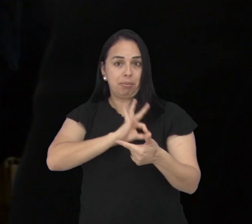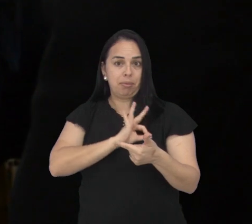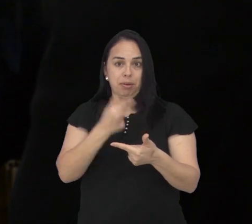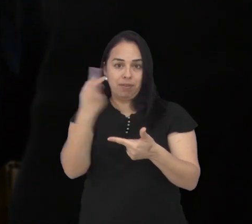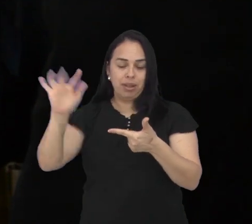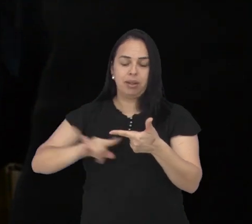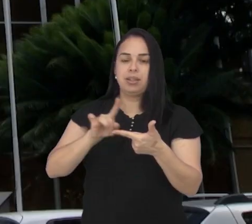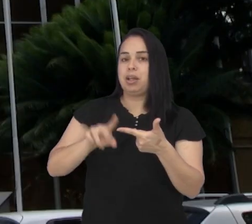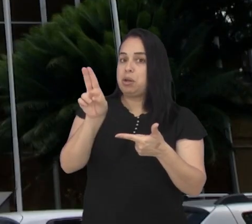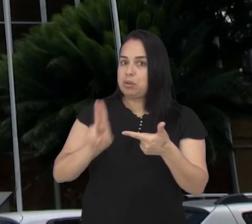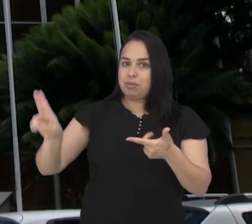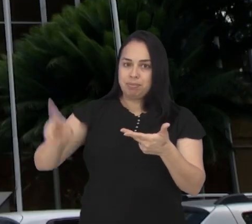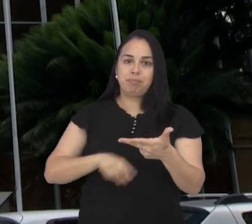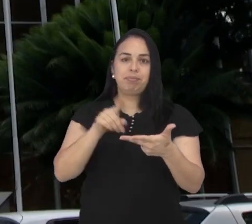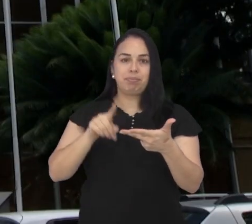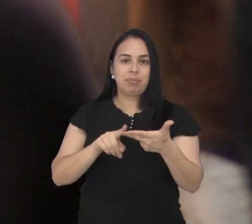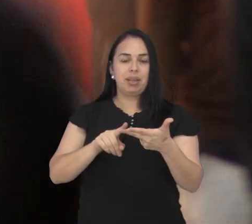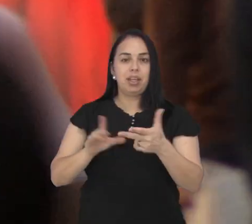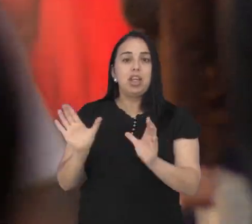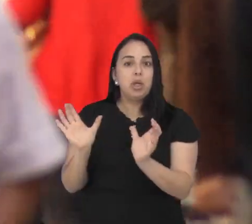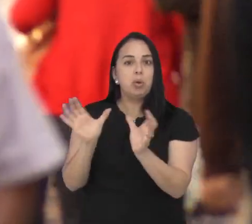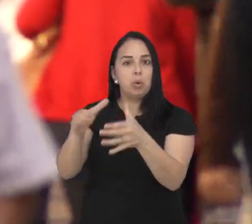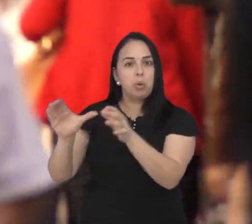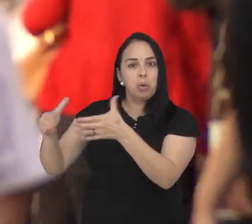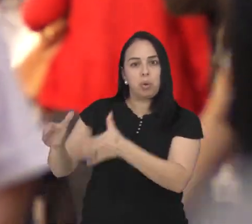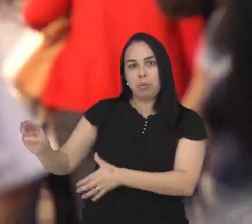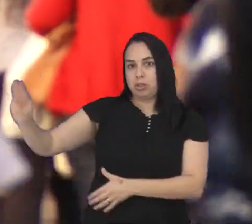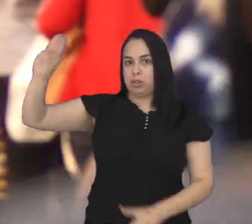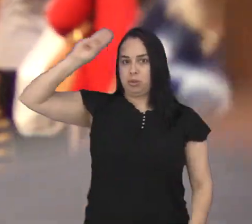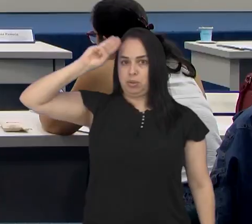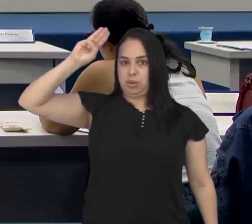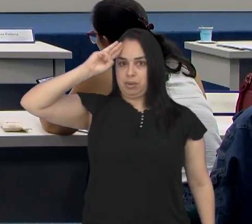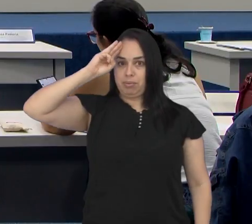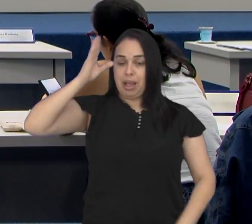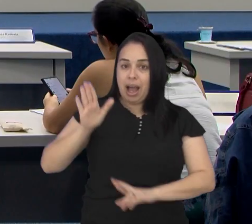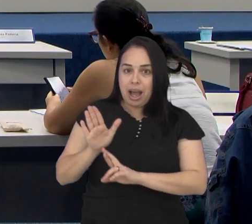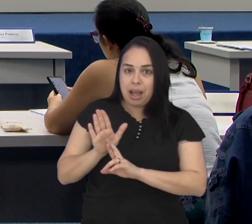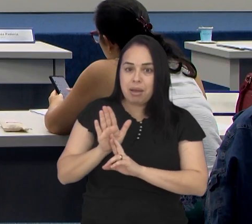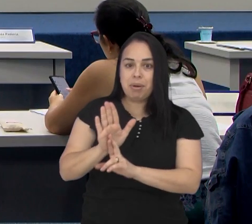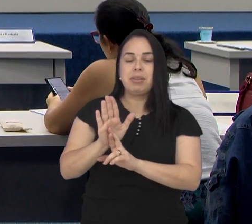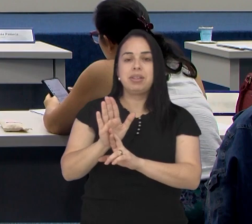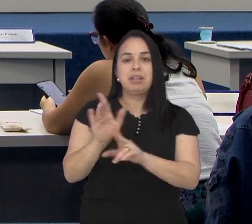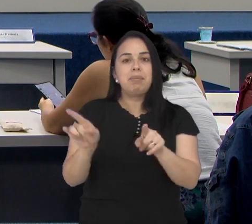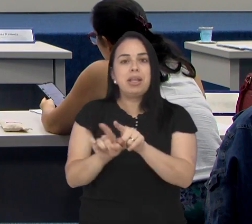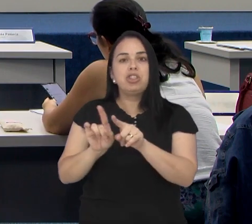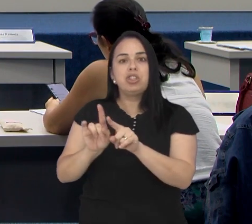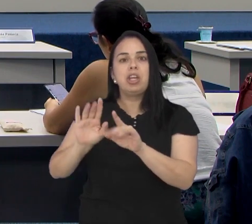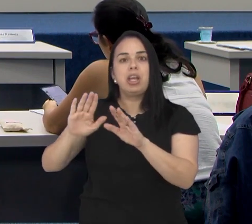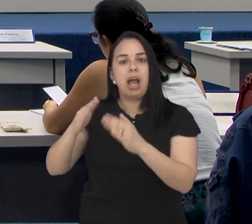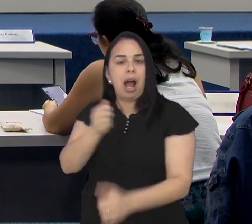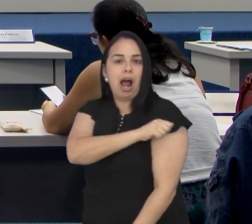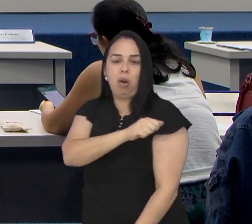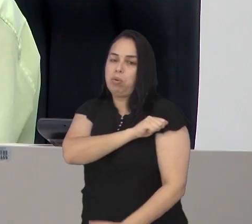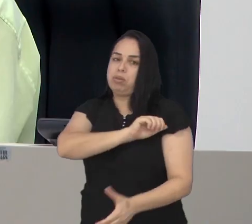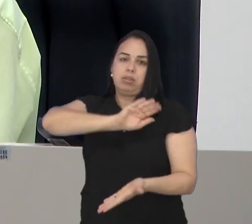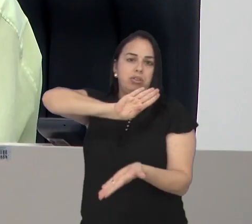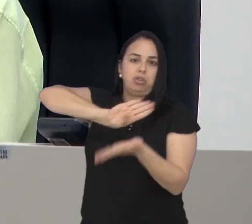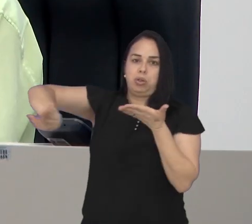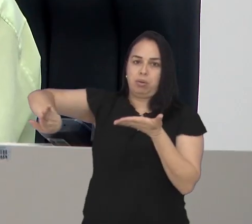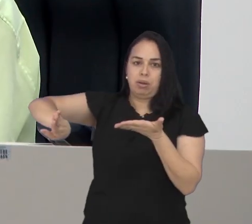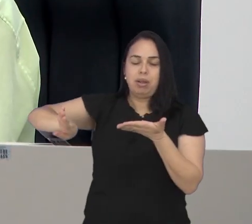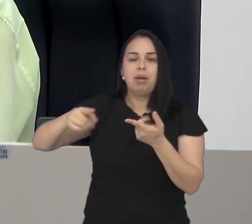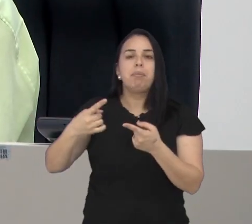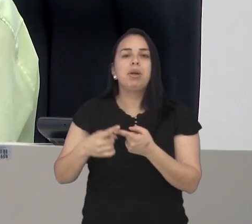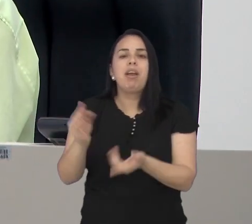Polícia Federal, universidades e grupos de escoteiros. A representação de grêmios estudantis foi excluída em